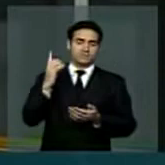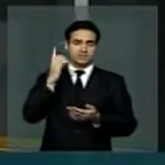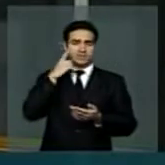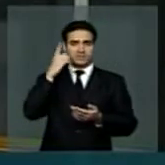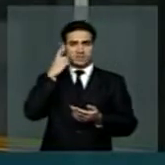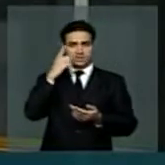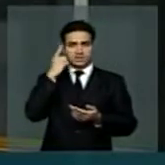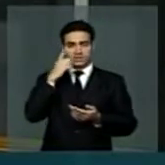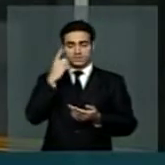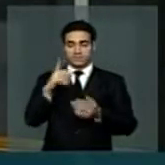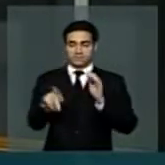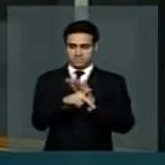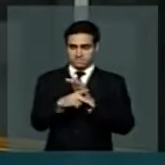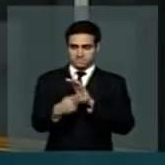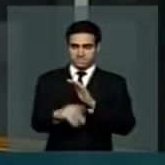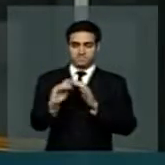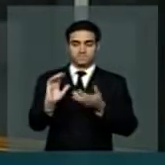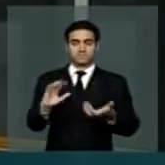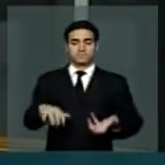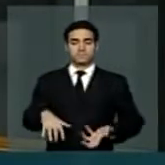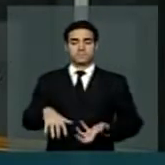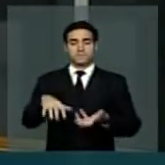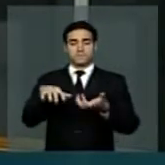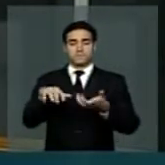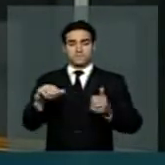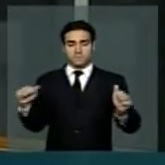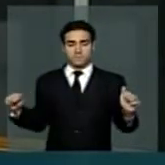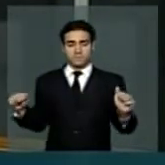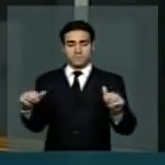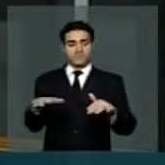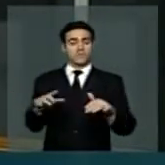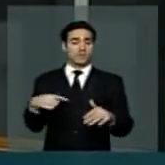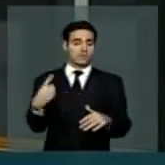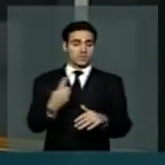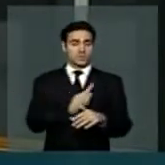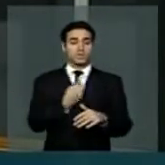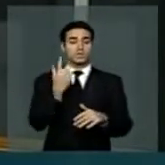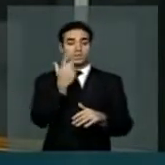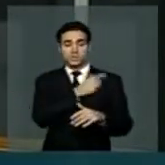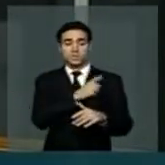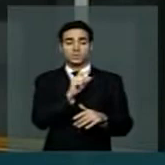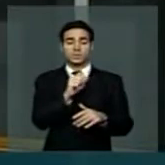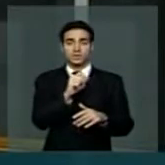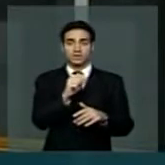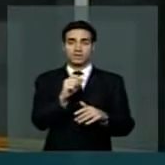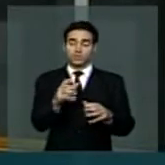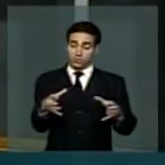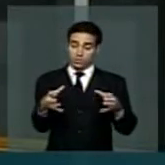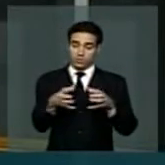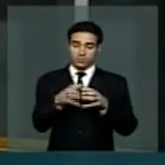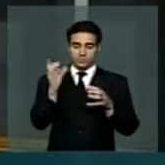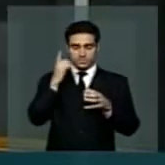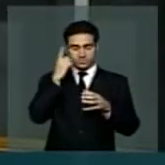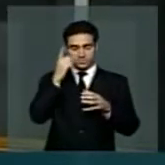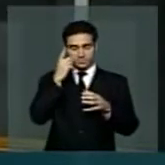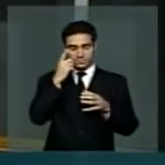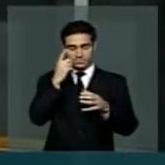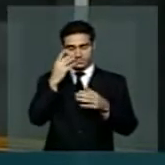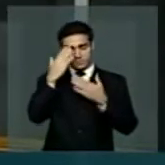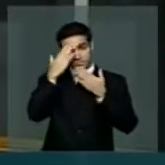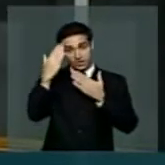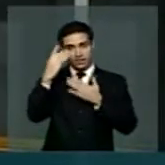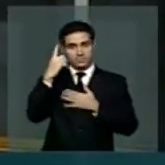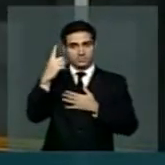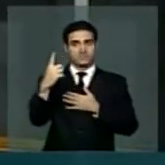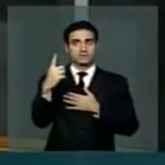do Congresso Nacional para que pudéssemos constituir esta frente. E, graças a Deus,